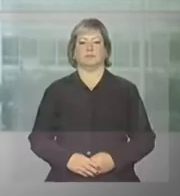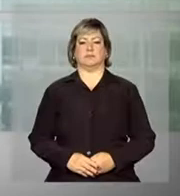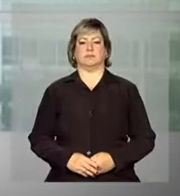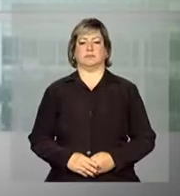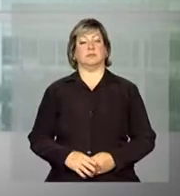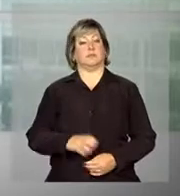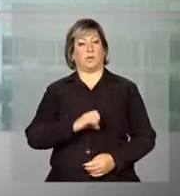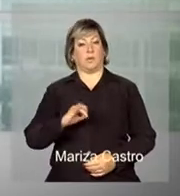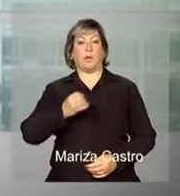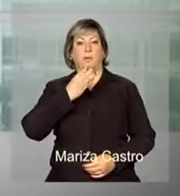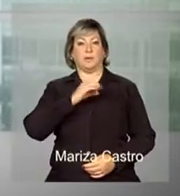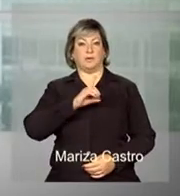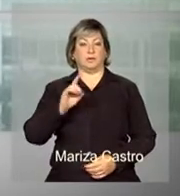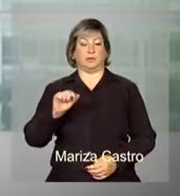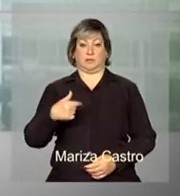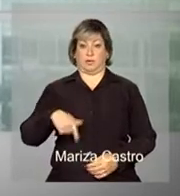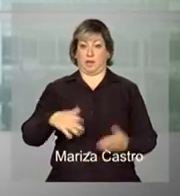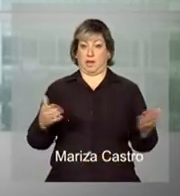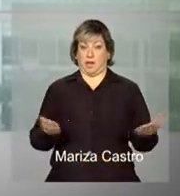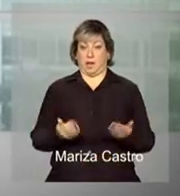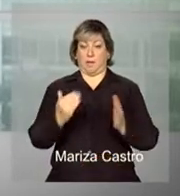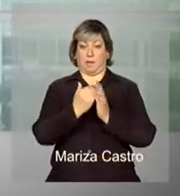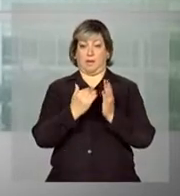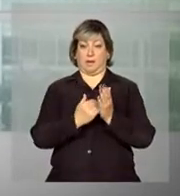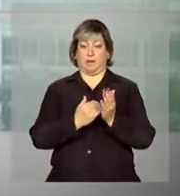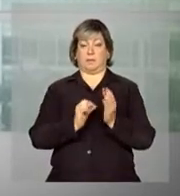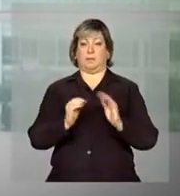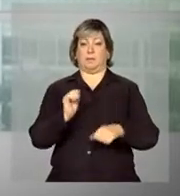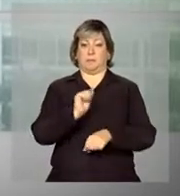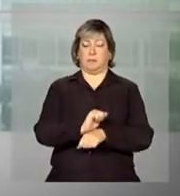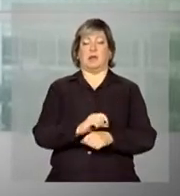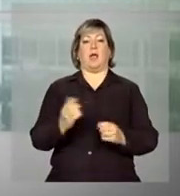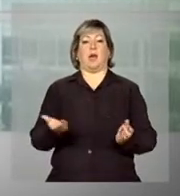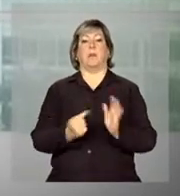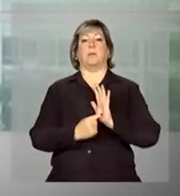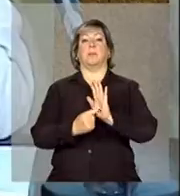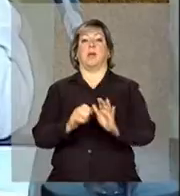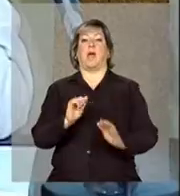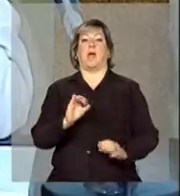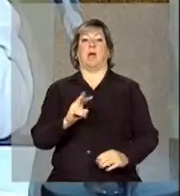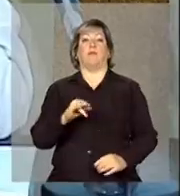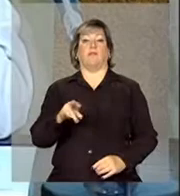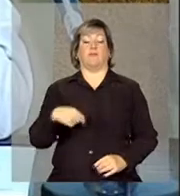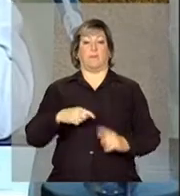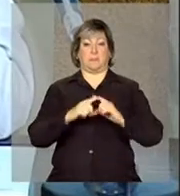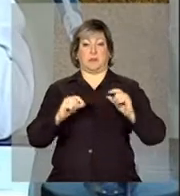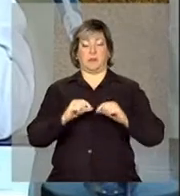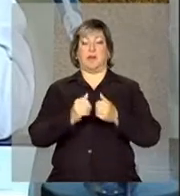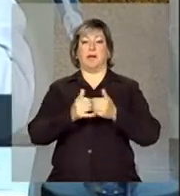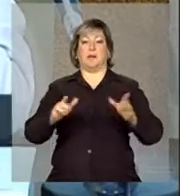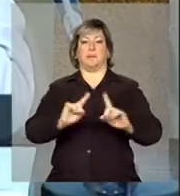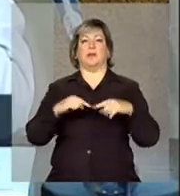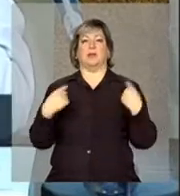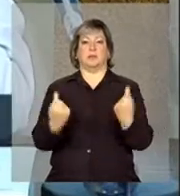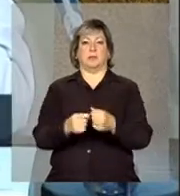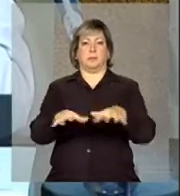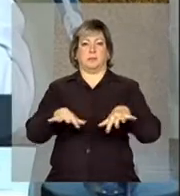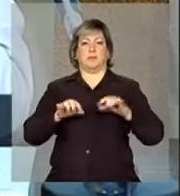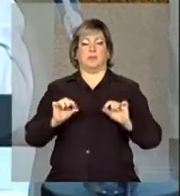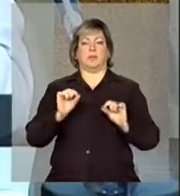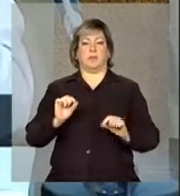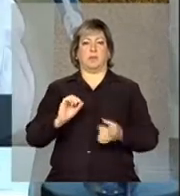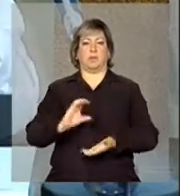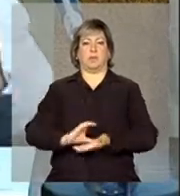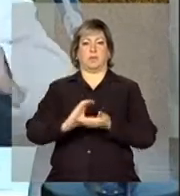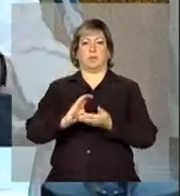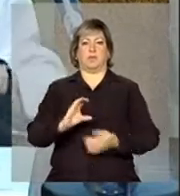Olá, bom dia. Interrompemos a programação para transmitir ao vivo de Brasília a abertura da reunião plenária do Conselho